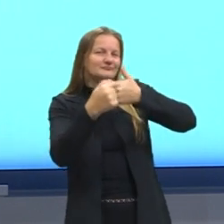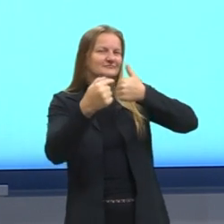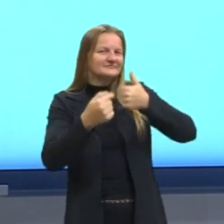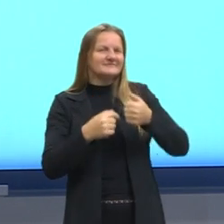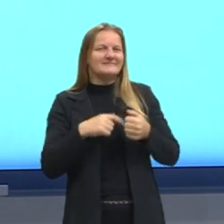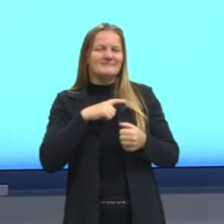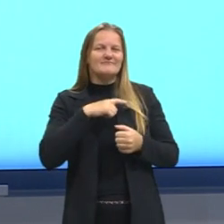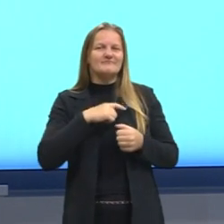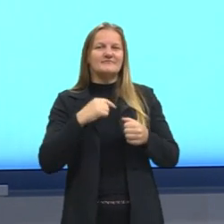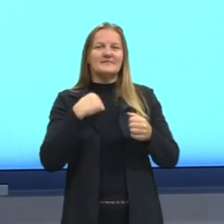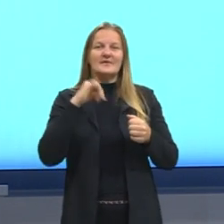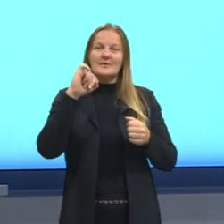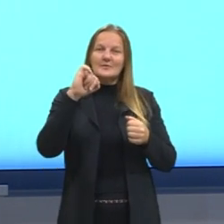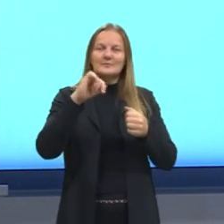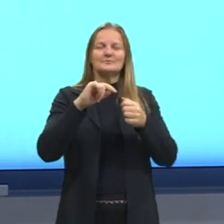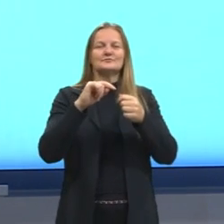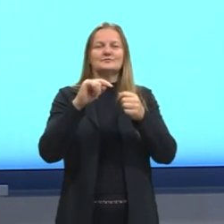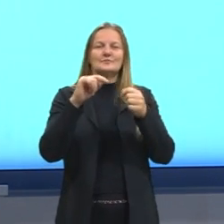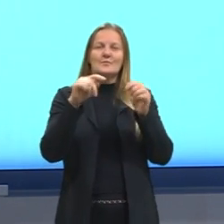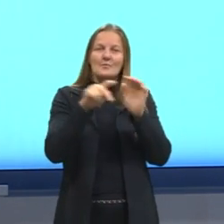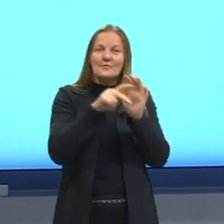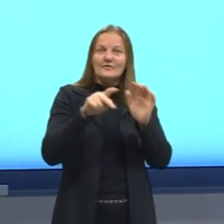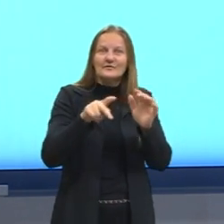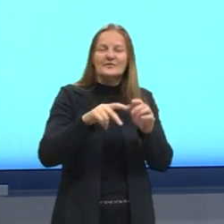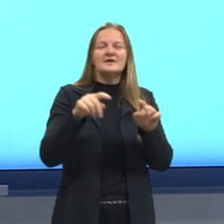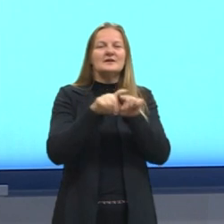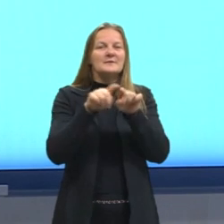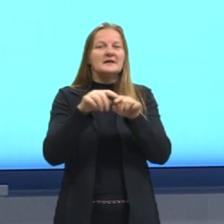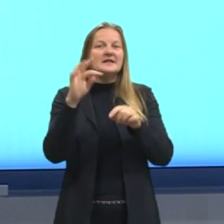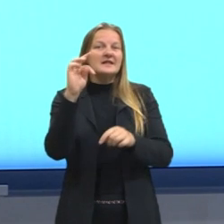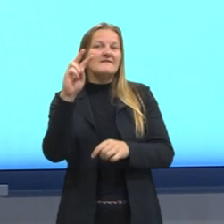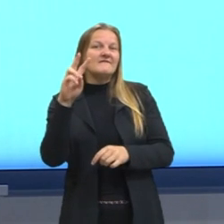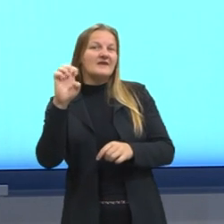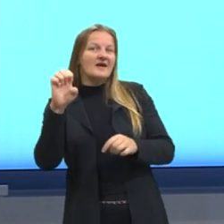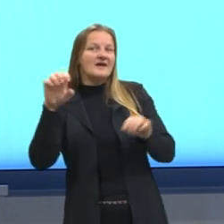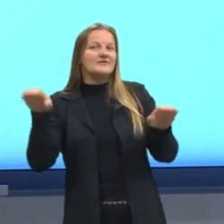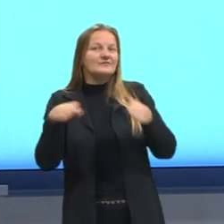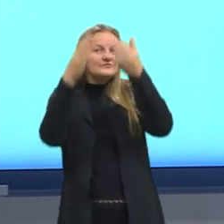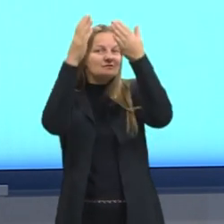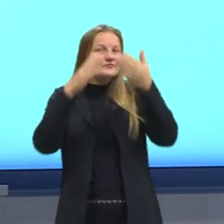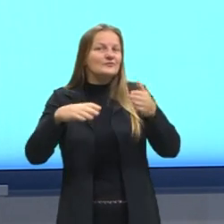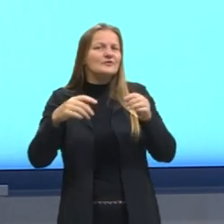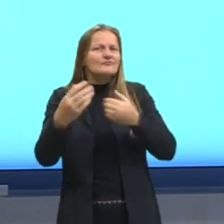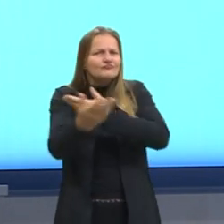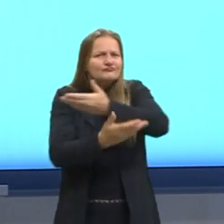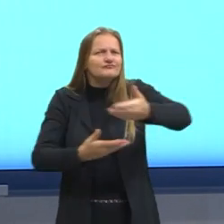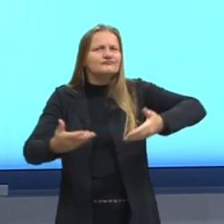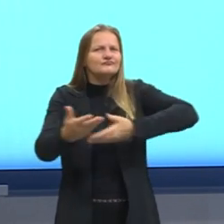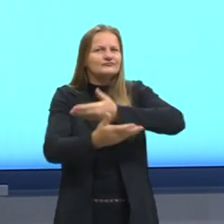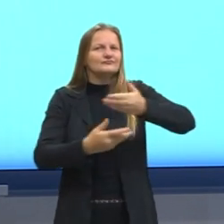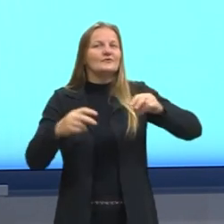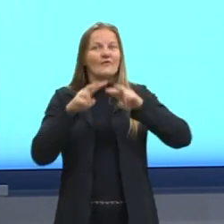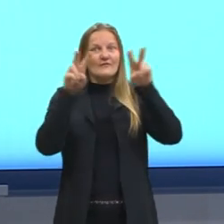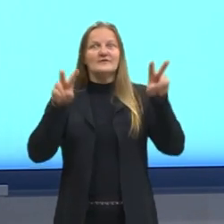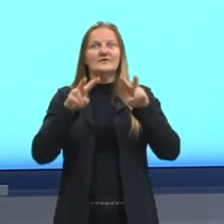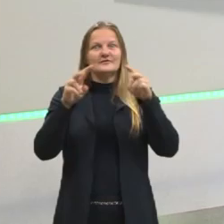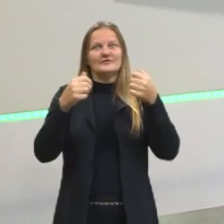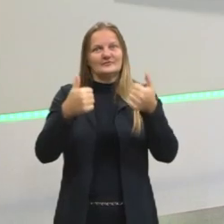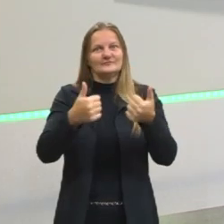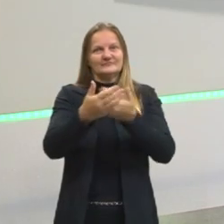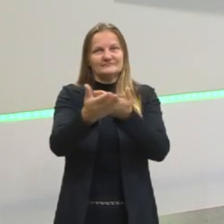marquem a mim, marquem a TVE, marquem a Seduc, para que a gente possa compartilhar também essas visualizações de vocês.